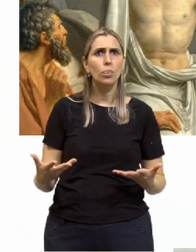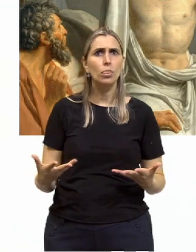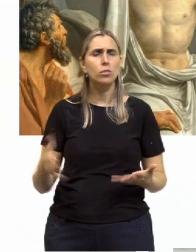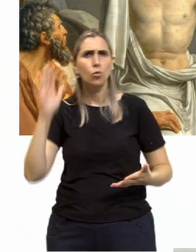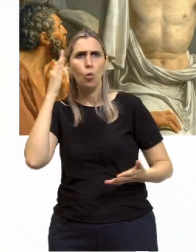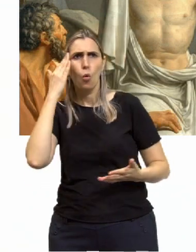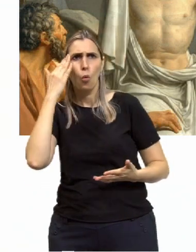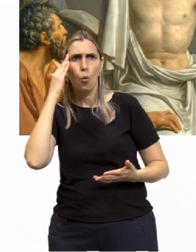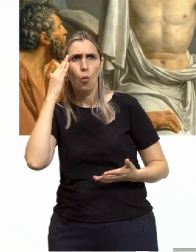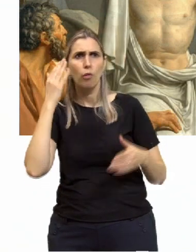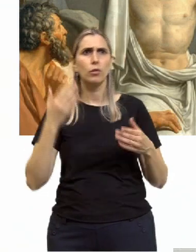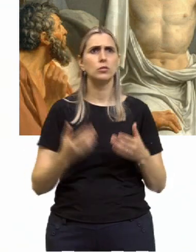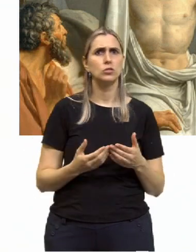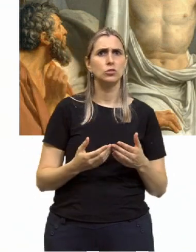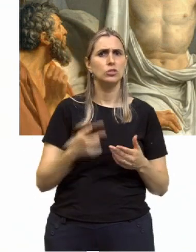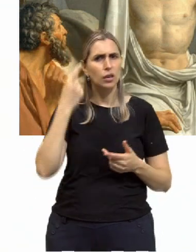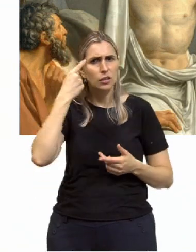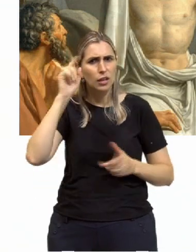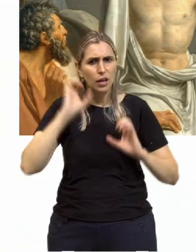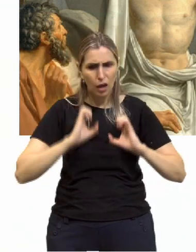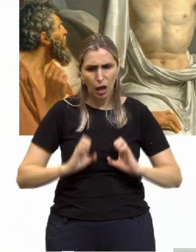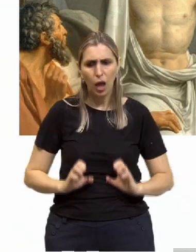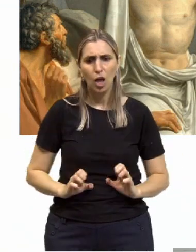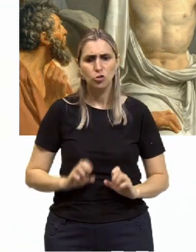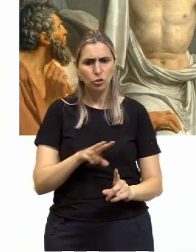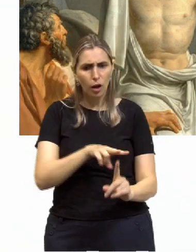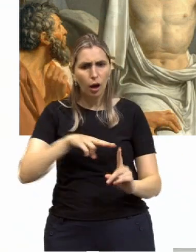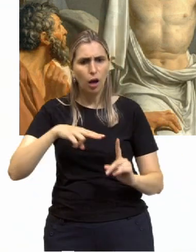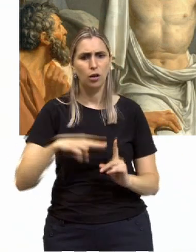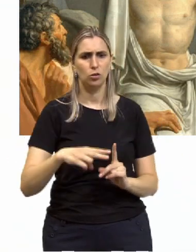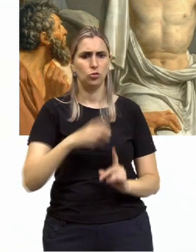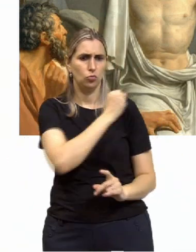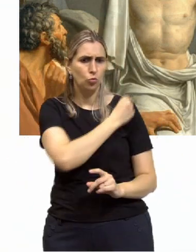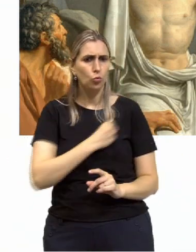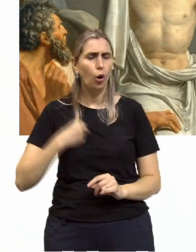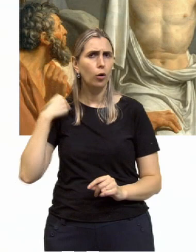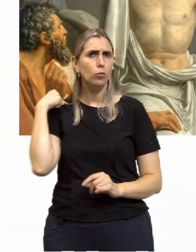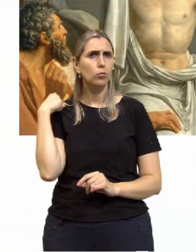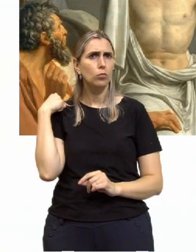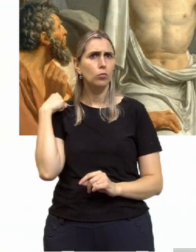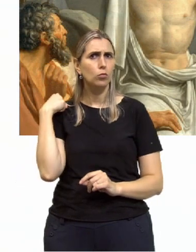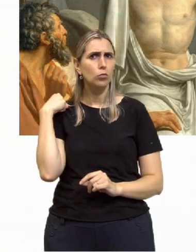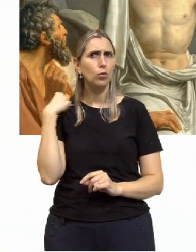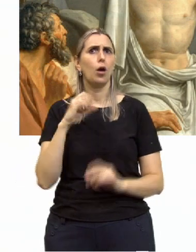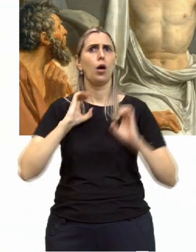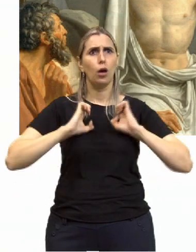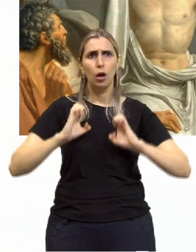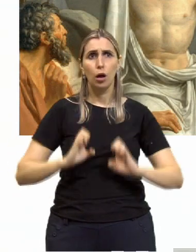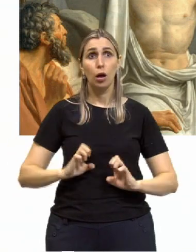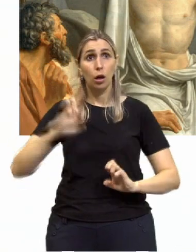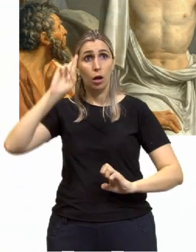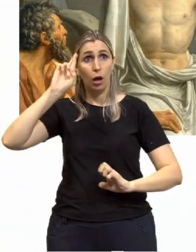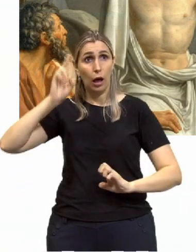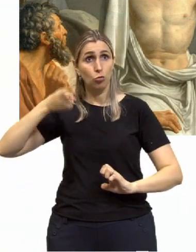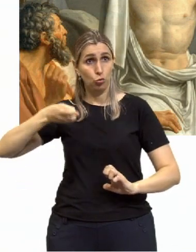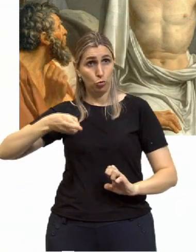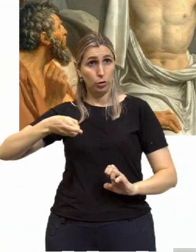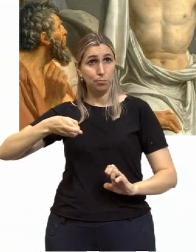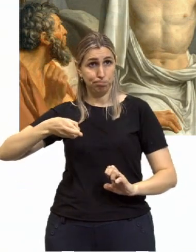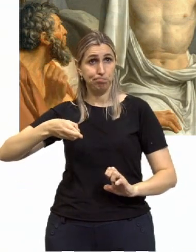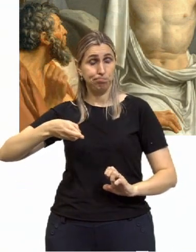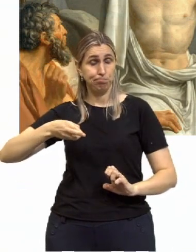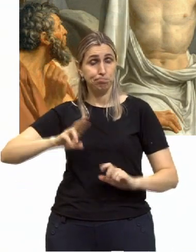entendimento, a concepção ética dele, a visão da ética de Sócrates? É uma ética racionalista, ou seja,